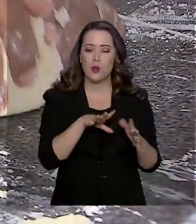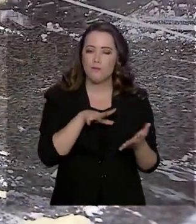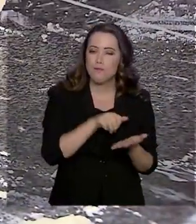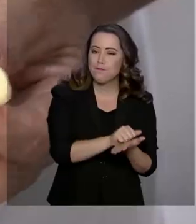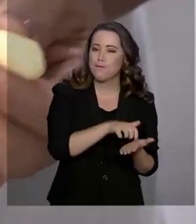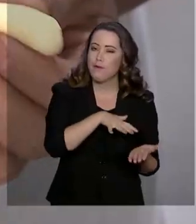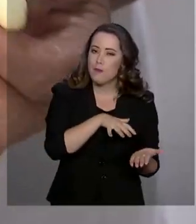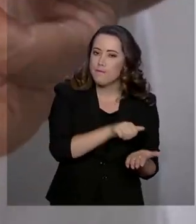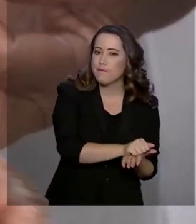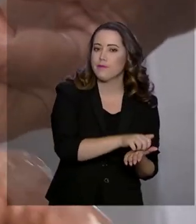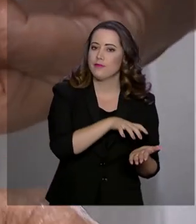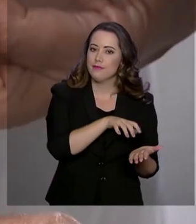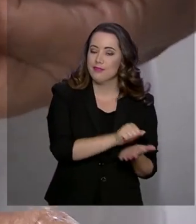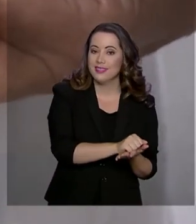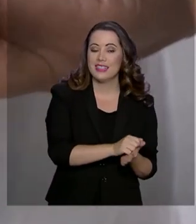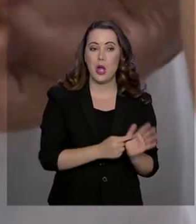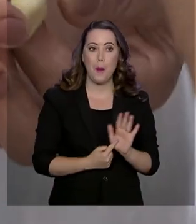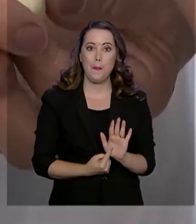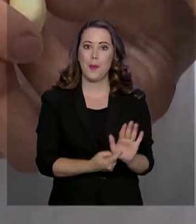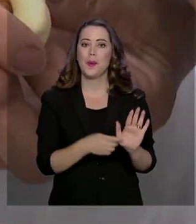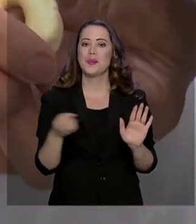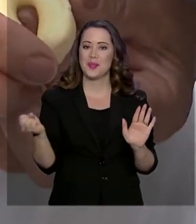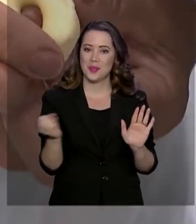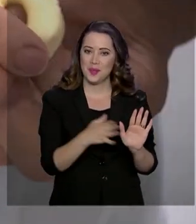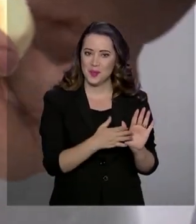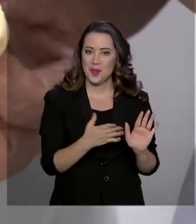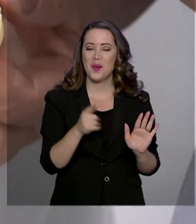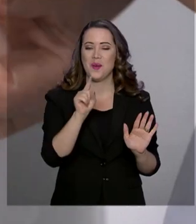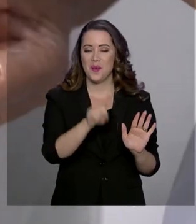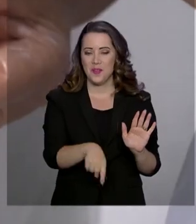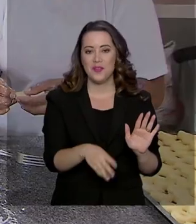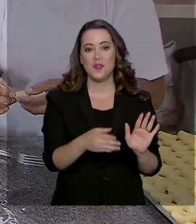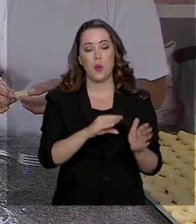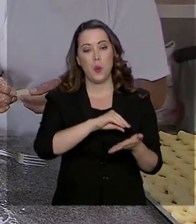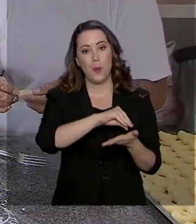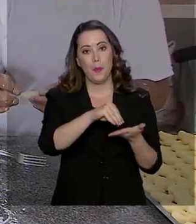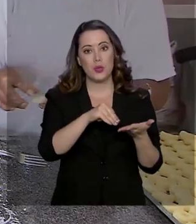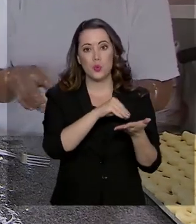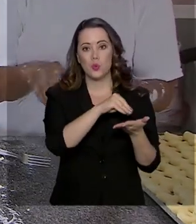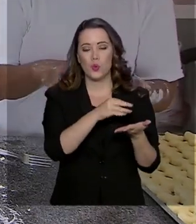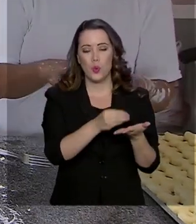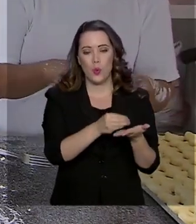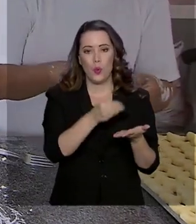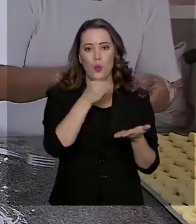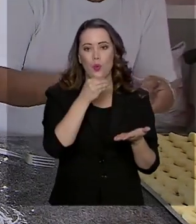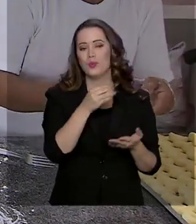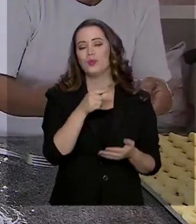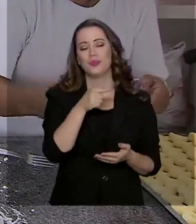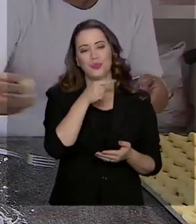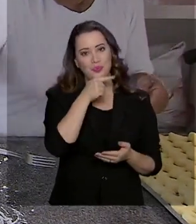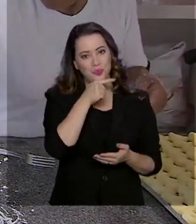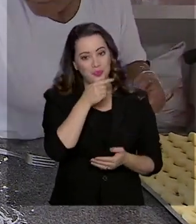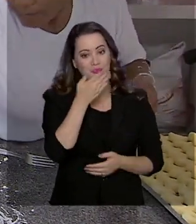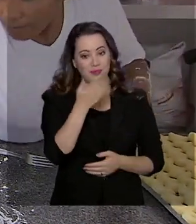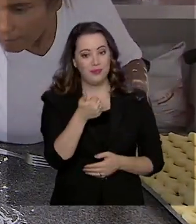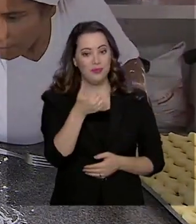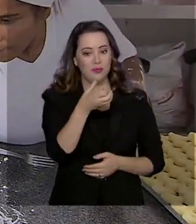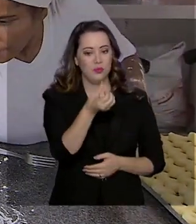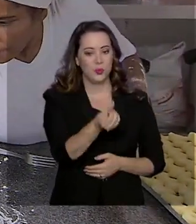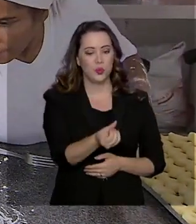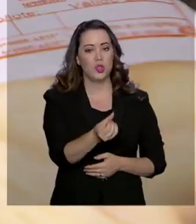sovada, é indício de nova fornada de biscoitos de queijo. São produzidos aqui 16 produtos com